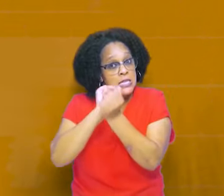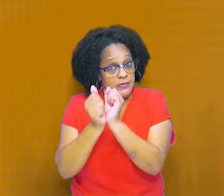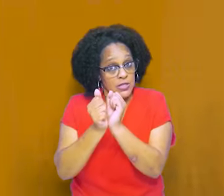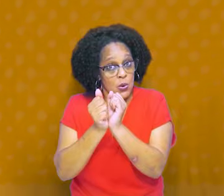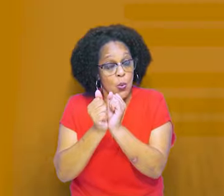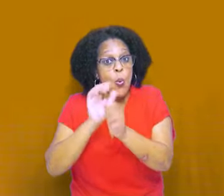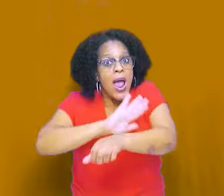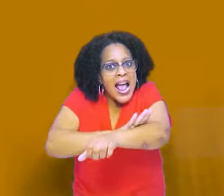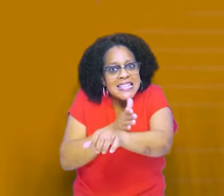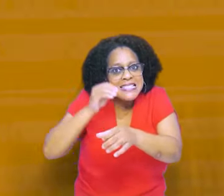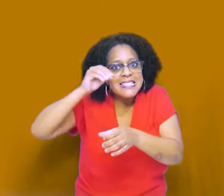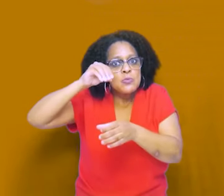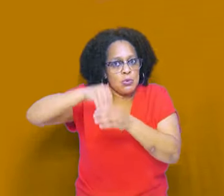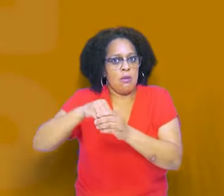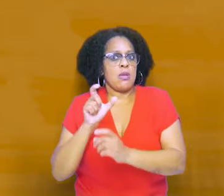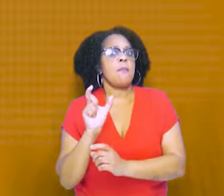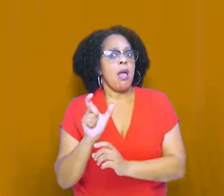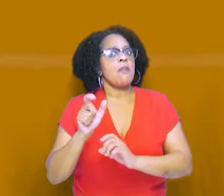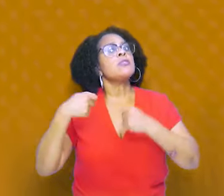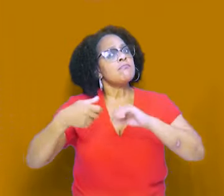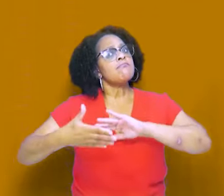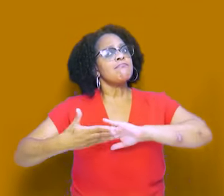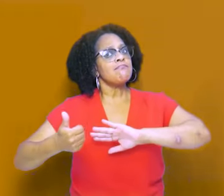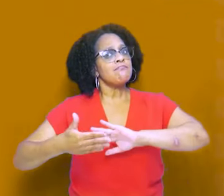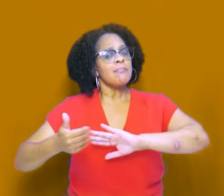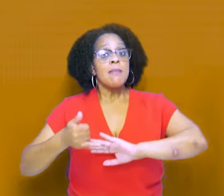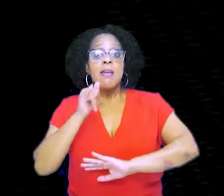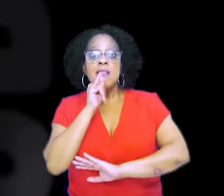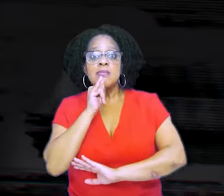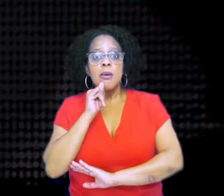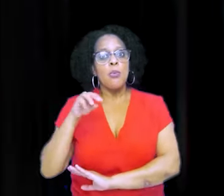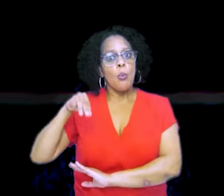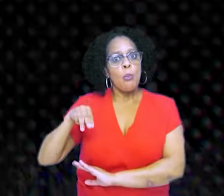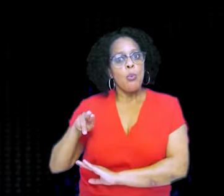idioma foi consolidado sob a influência de um período escravocrata.